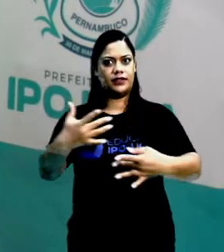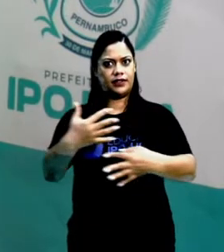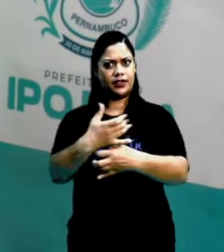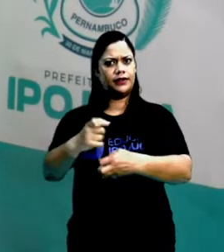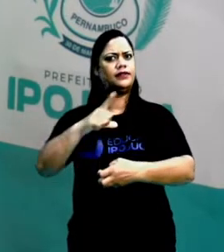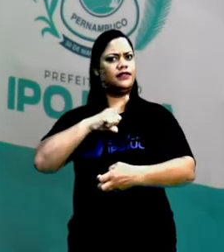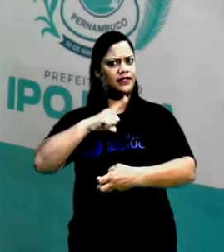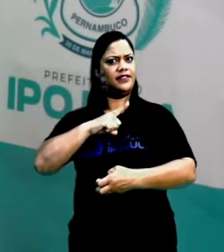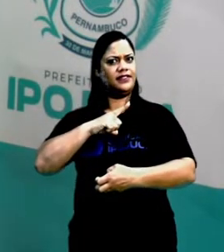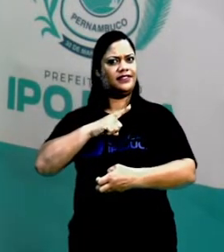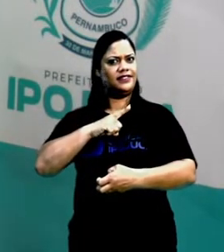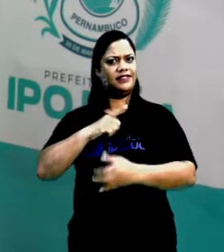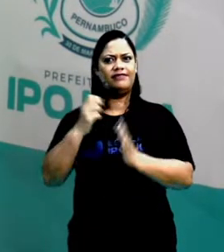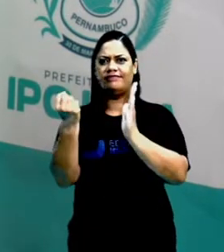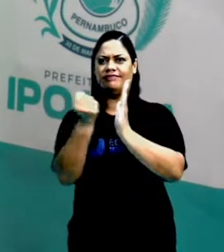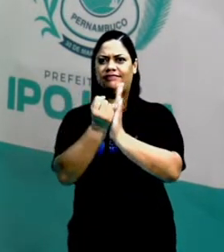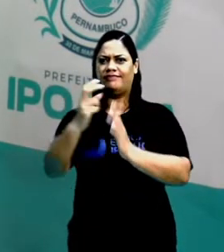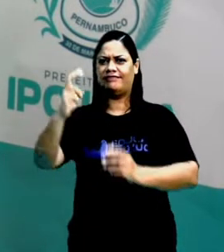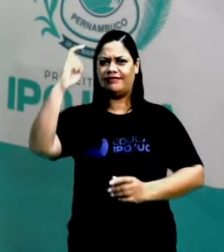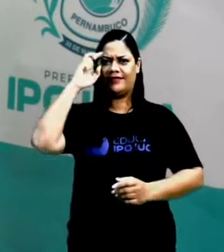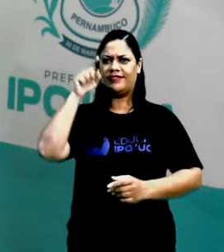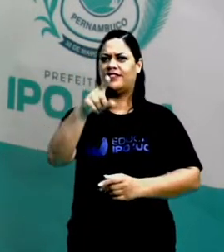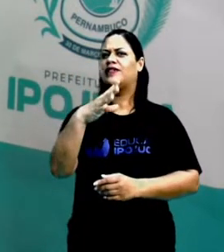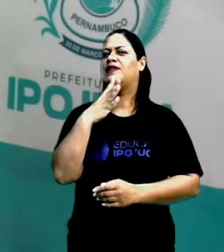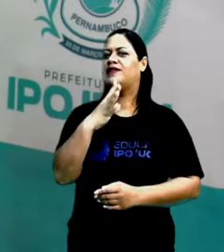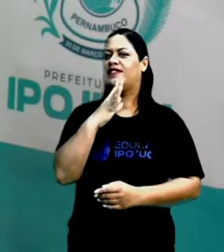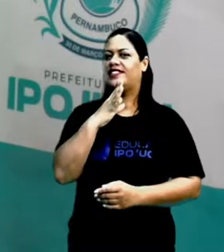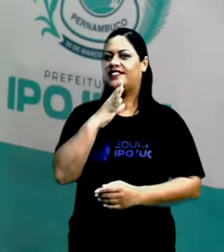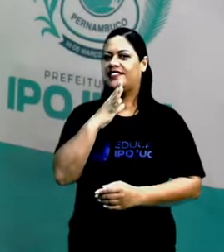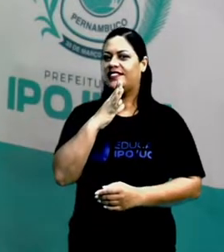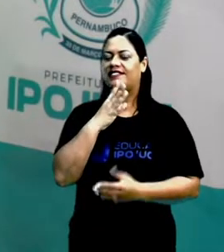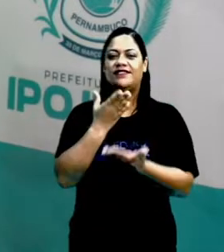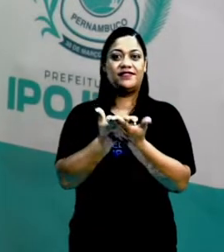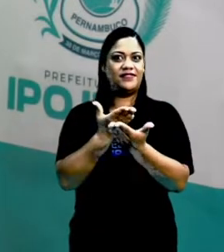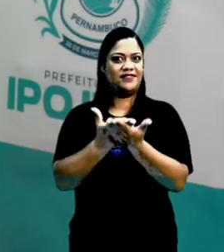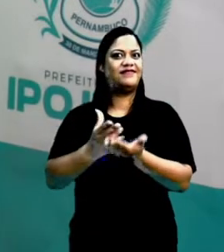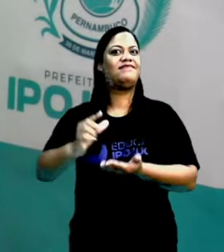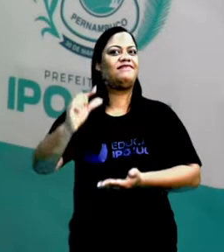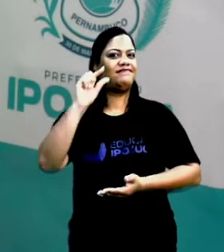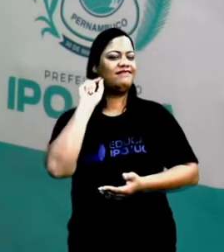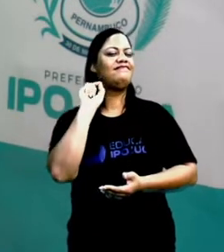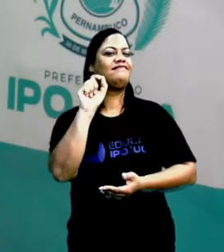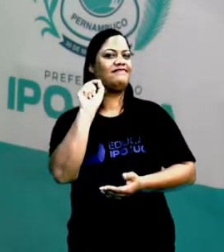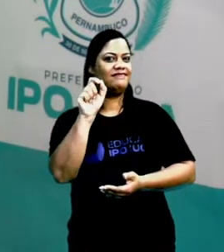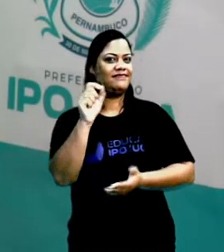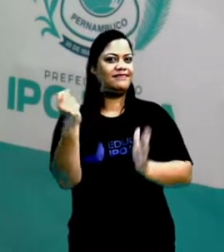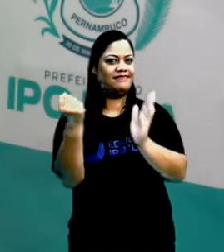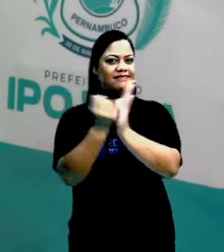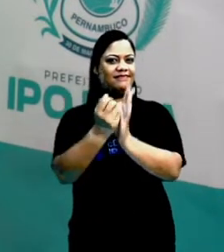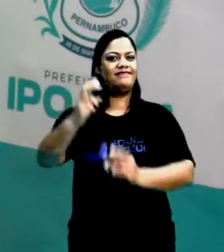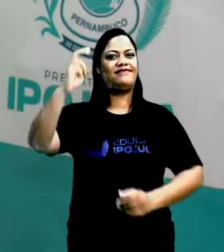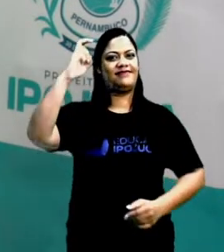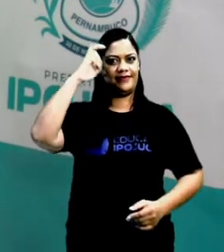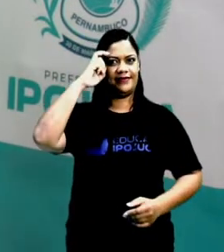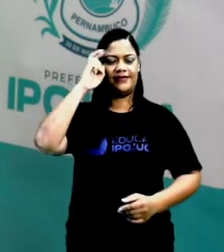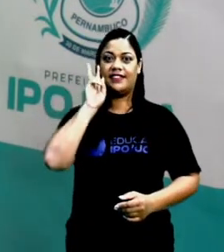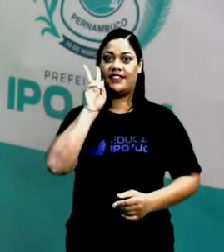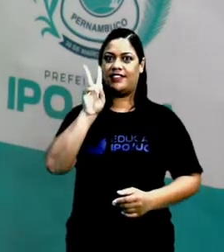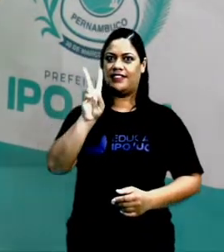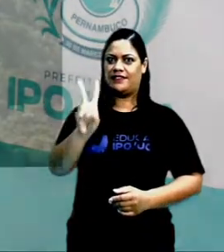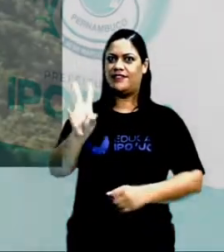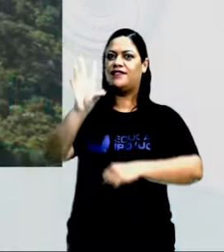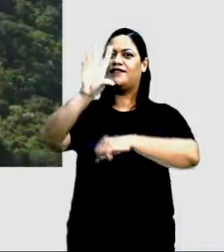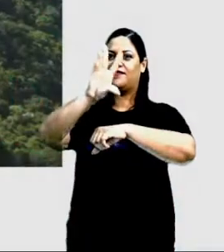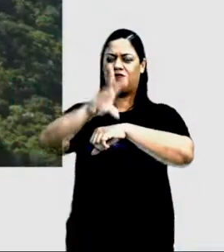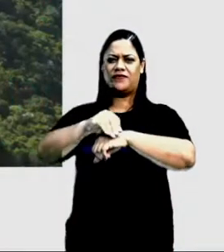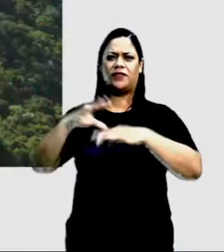algum patrimônio cultural que vocês conhecem? Vamos estudar um pouquinho sobre o que é patrimônio cultural? Aqui a gente está vendo uma